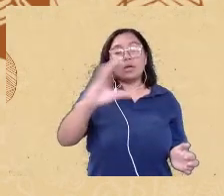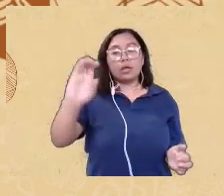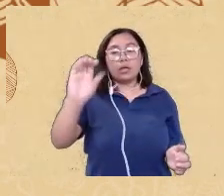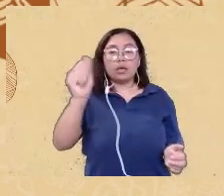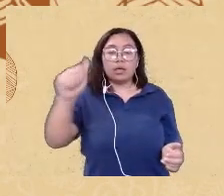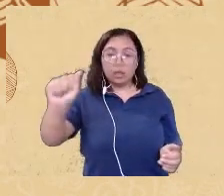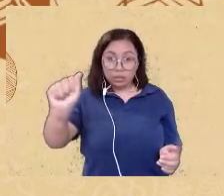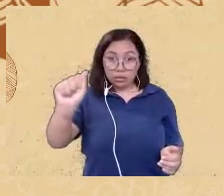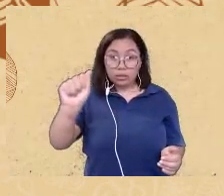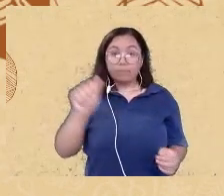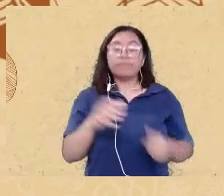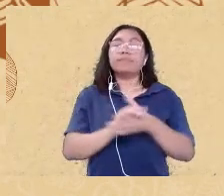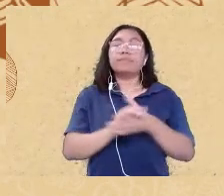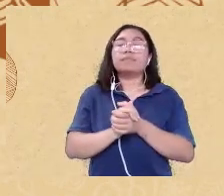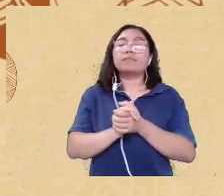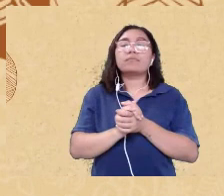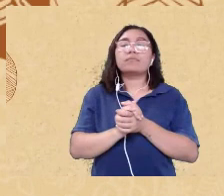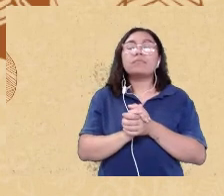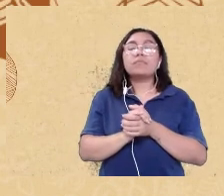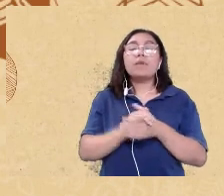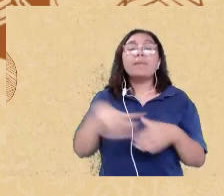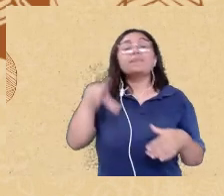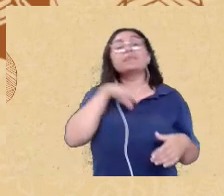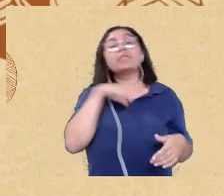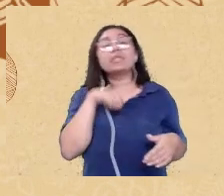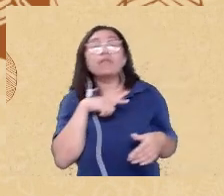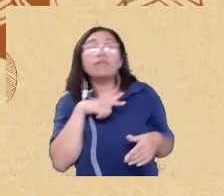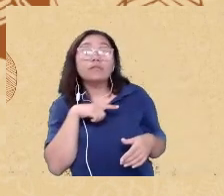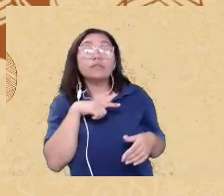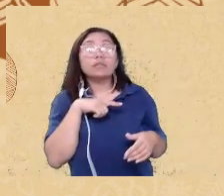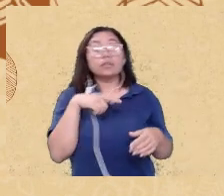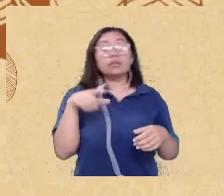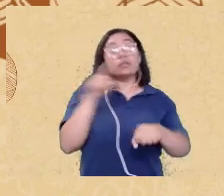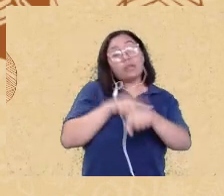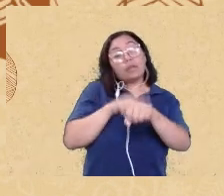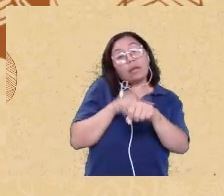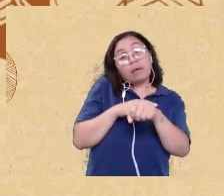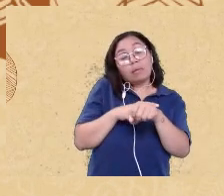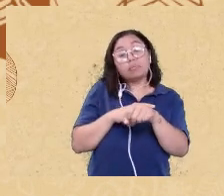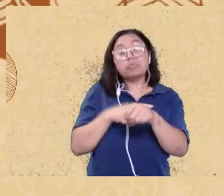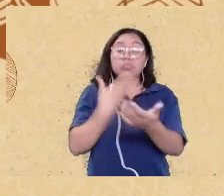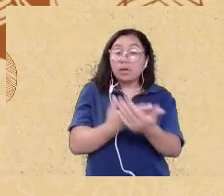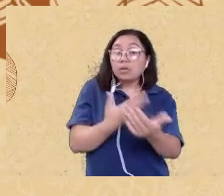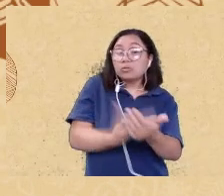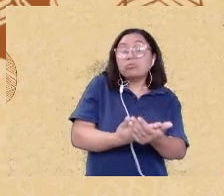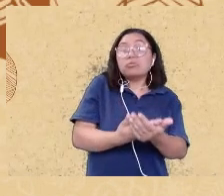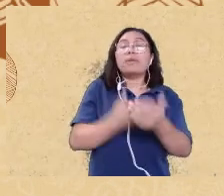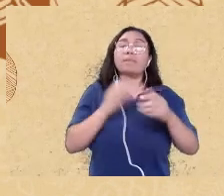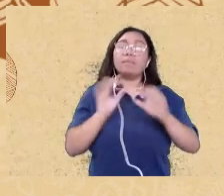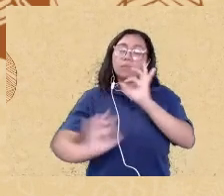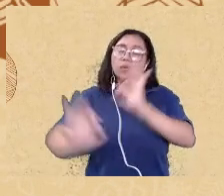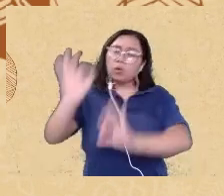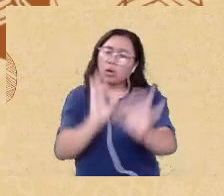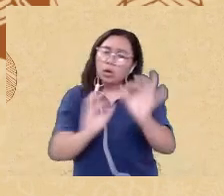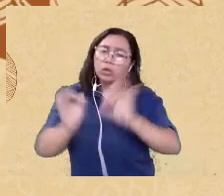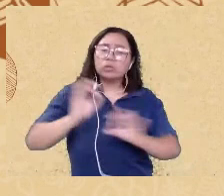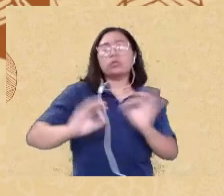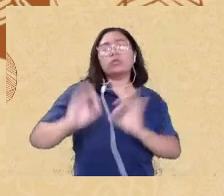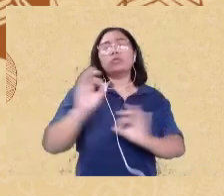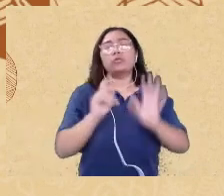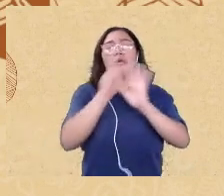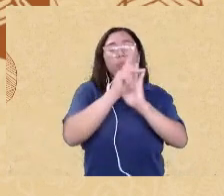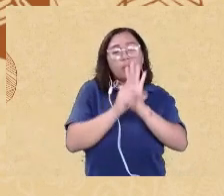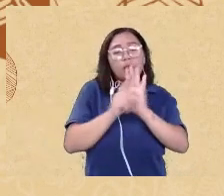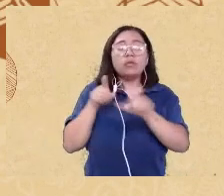de dados e a gente teve que tinha tempo porque foi em julho com o devido planejamento e a gente foi refazendo as buscas